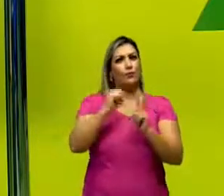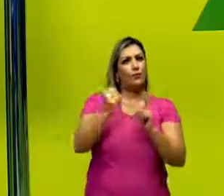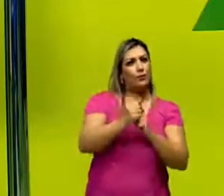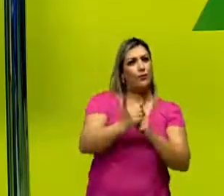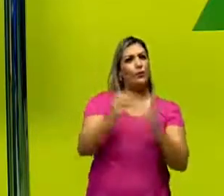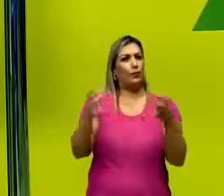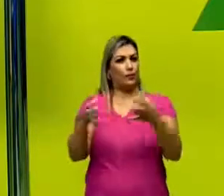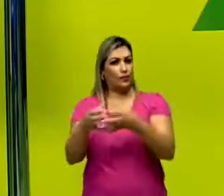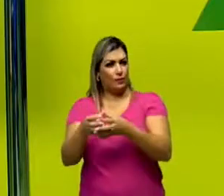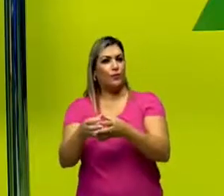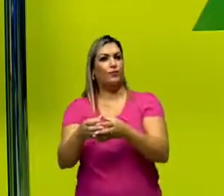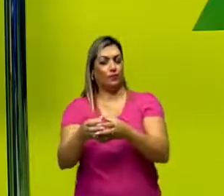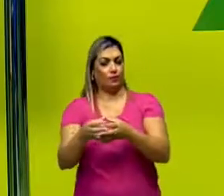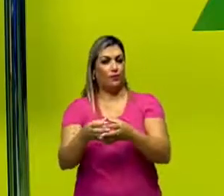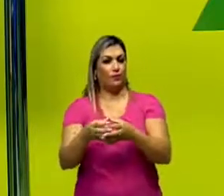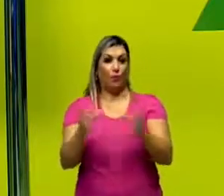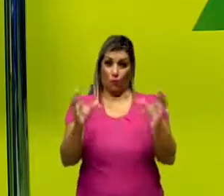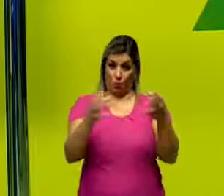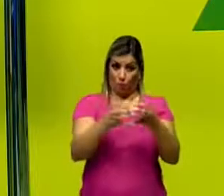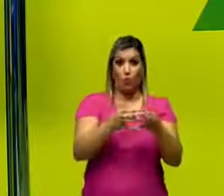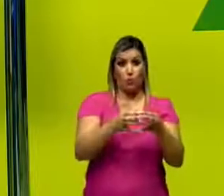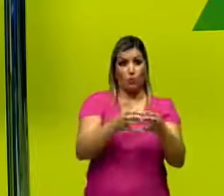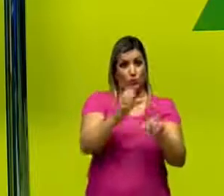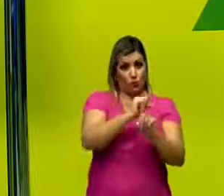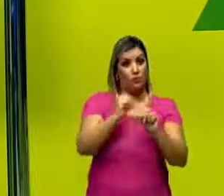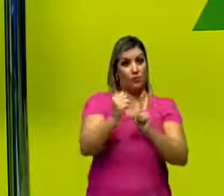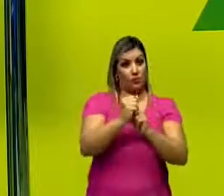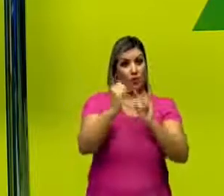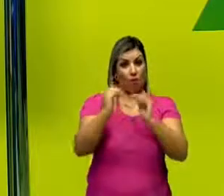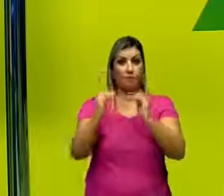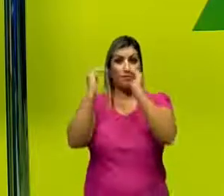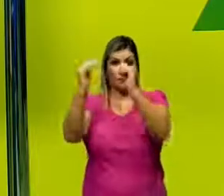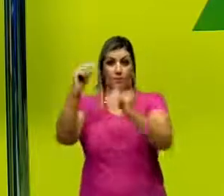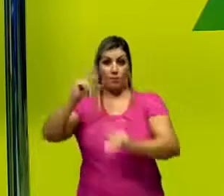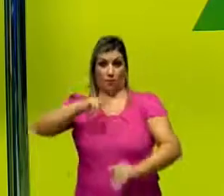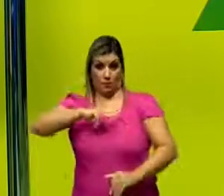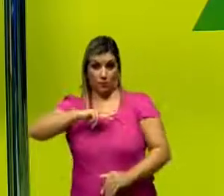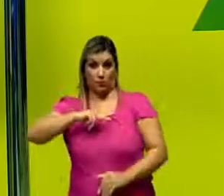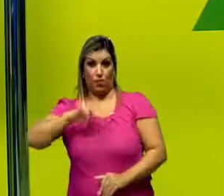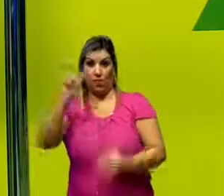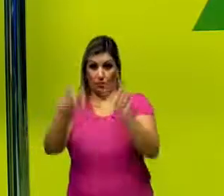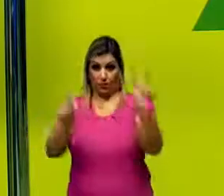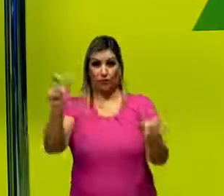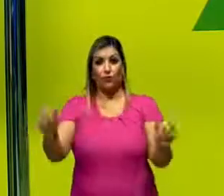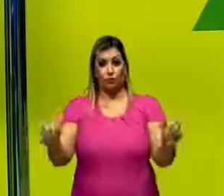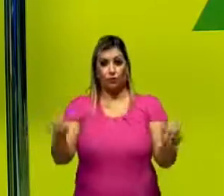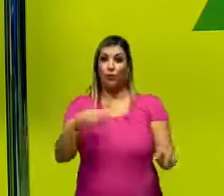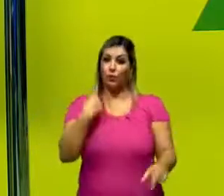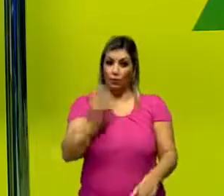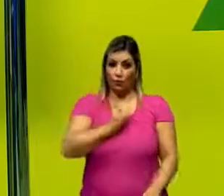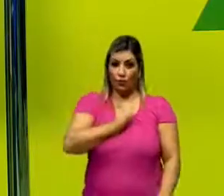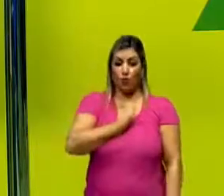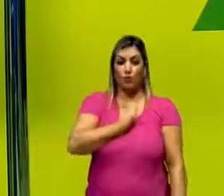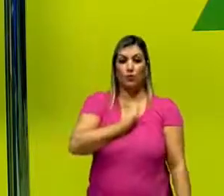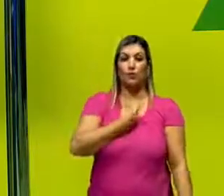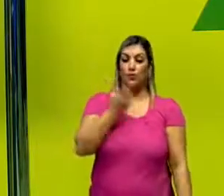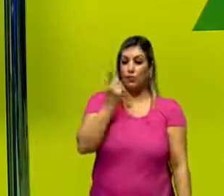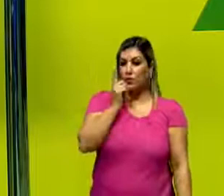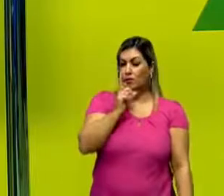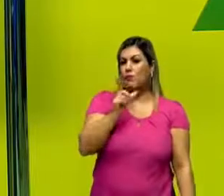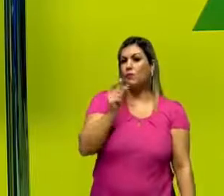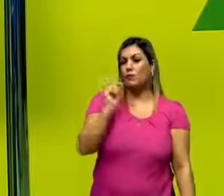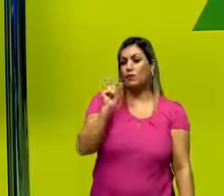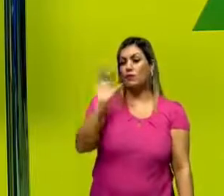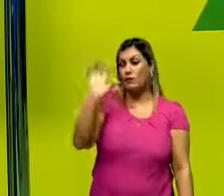coletivo, o grupo social acima da individualidade, dos indivíduos, a gente chega nesse